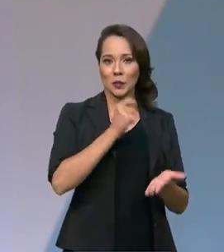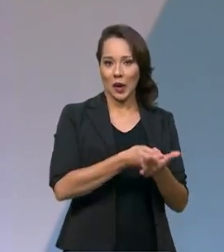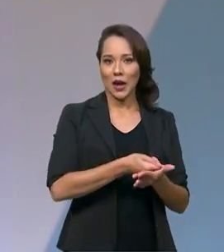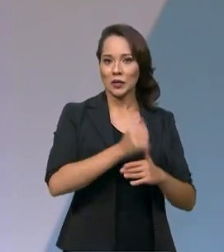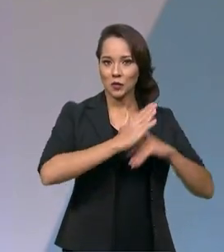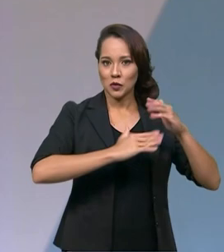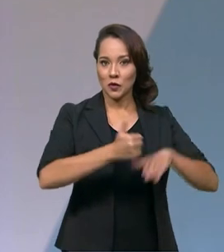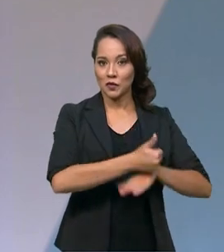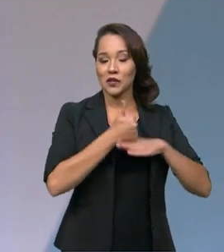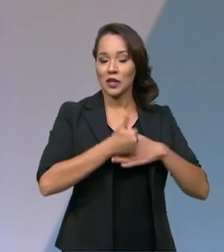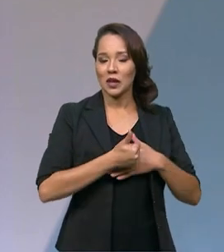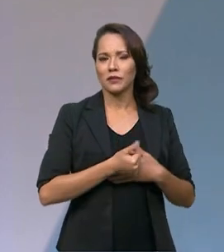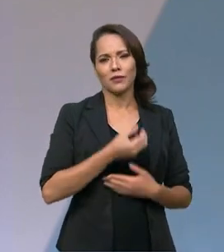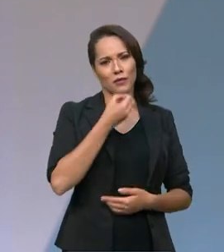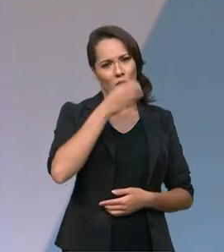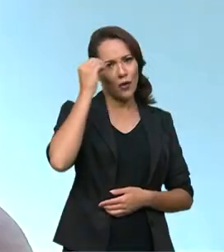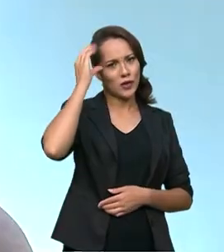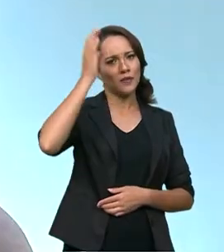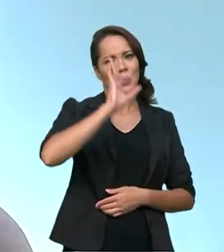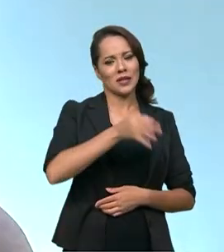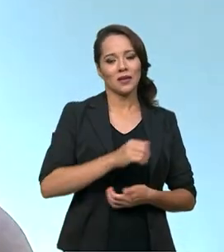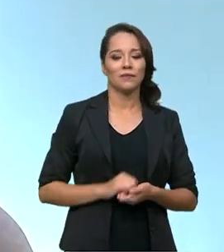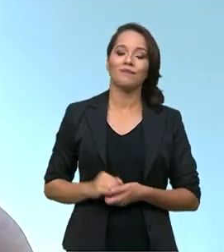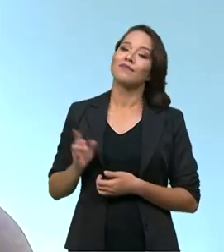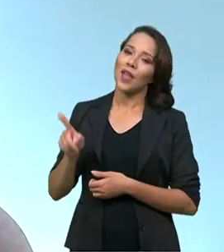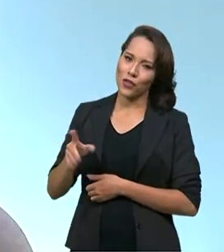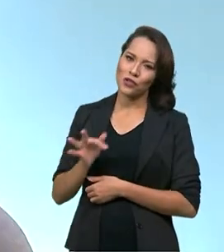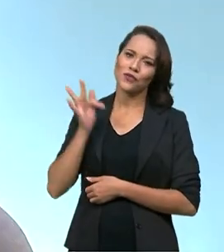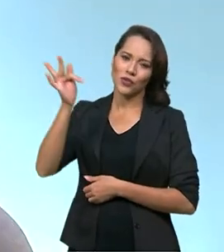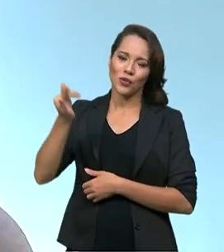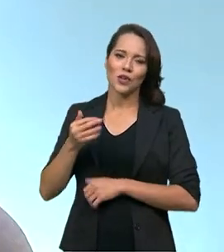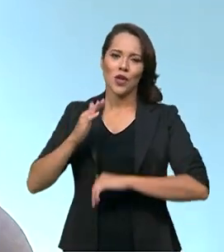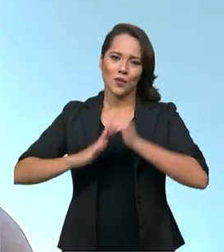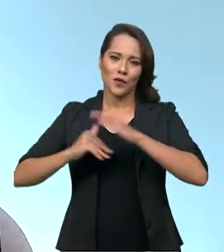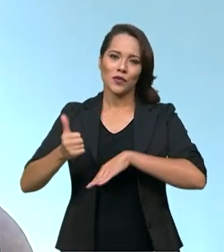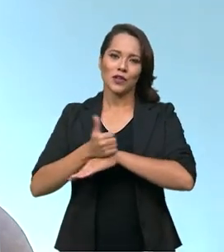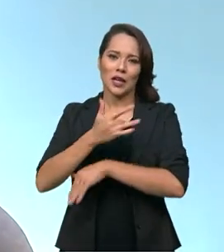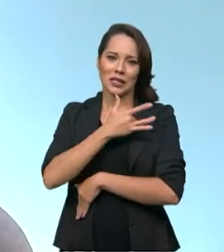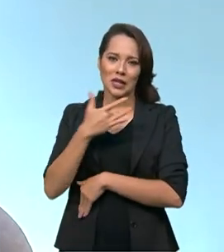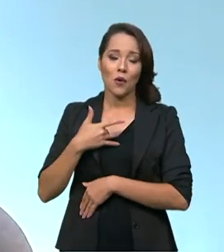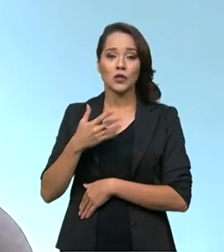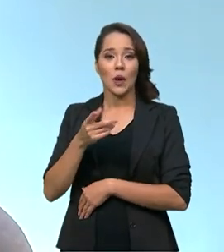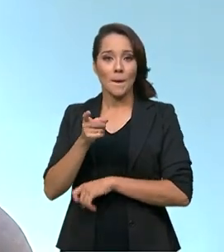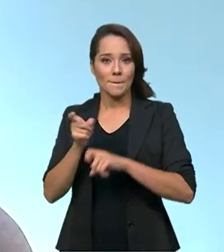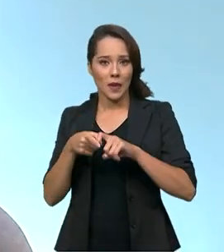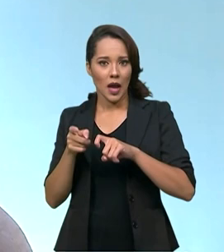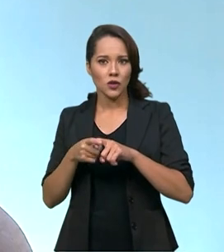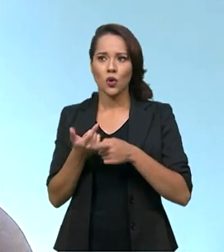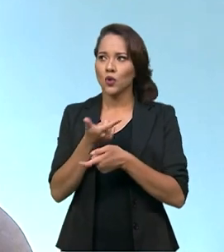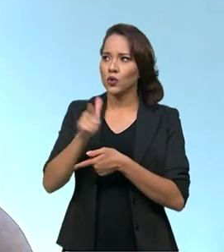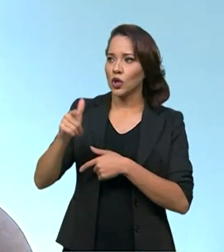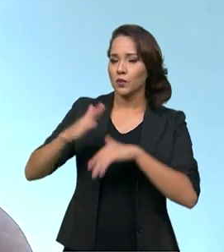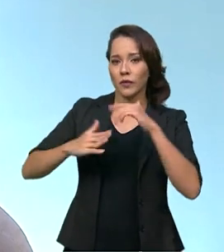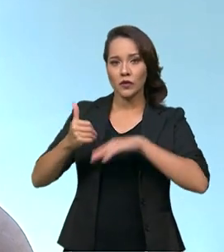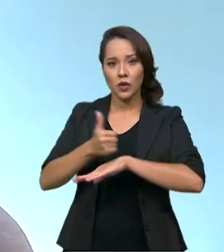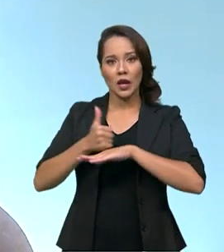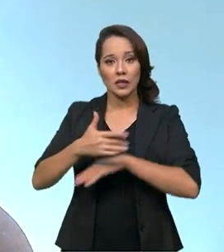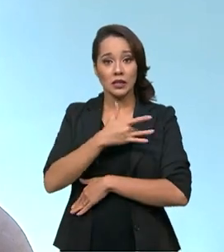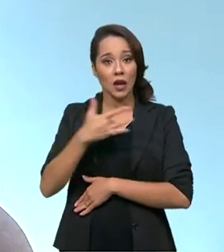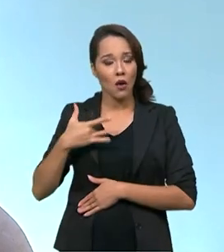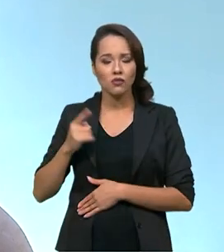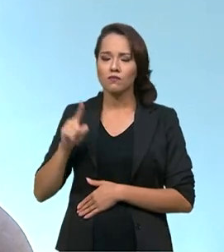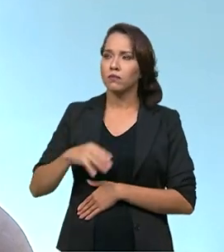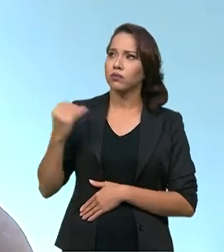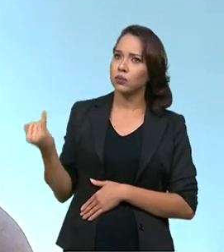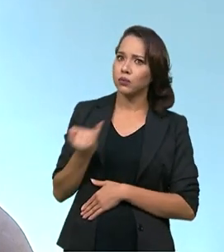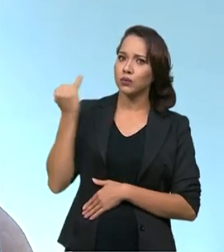para esses profissionais. Um grande reconhecimento, né, ministro? É o nosso futuro, né? Os profissionais de saúde, não só os médicos, mas os outros profissionais de saúde, são